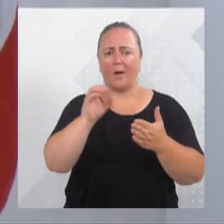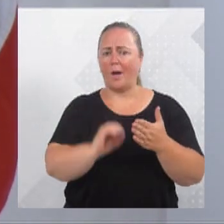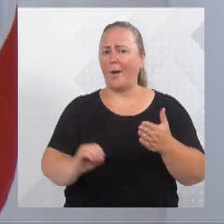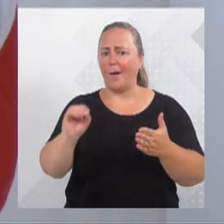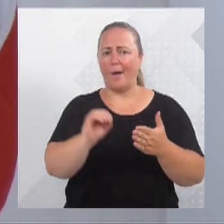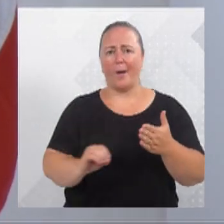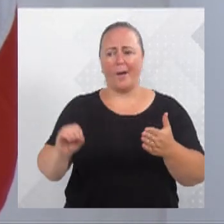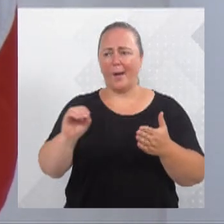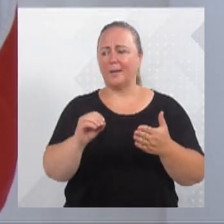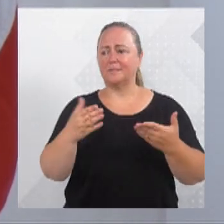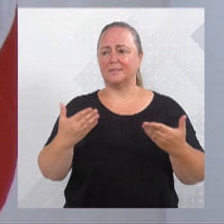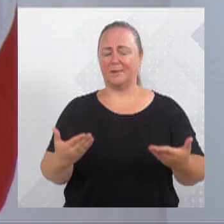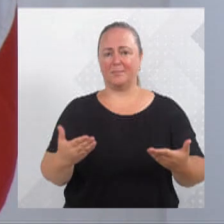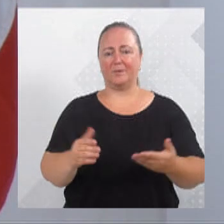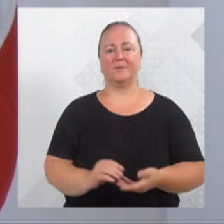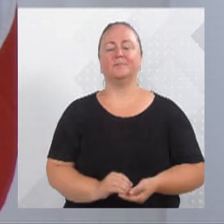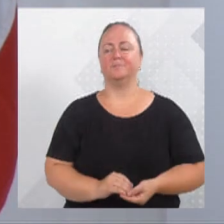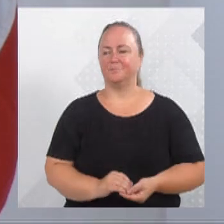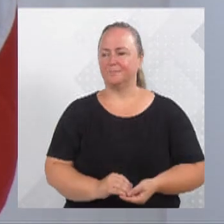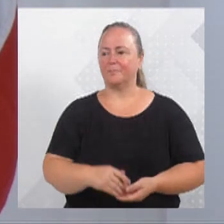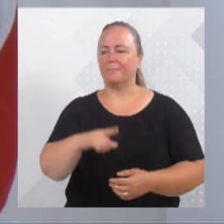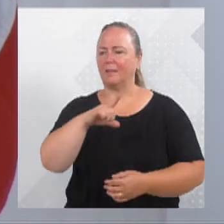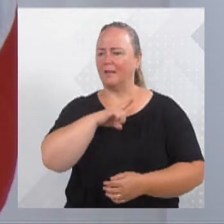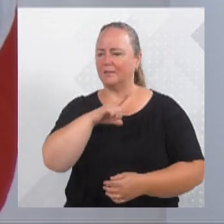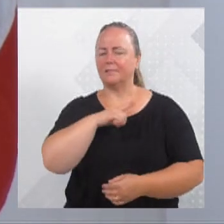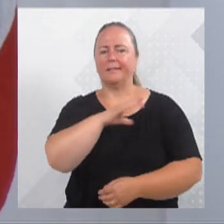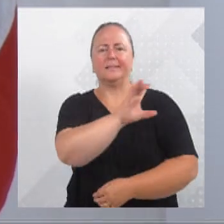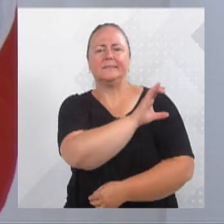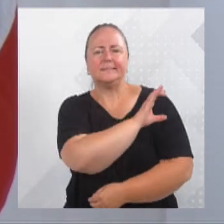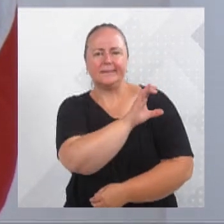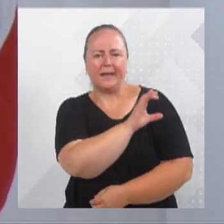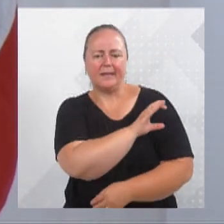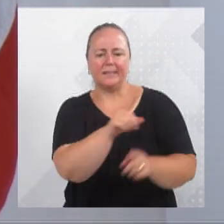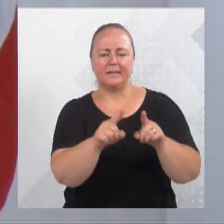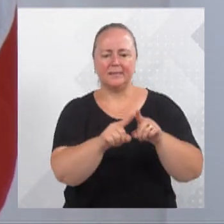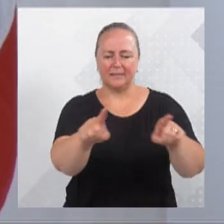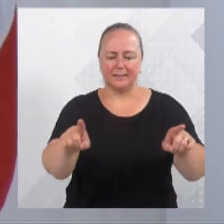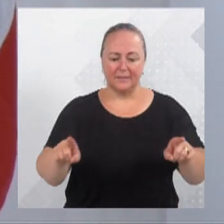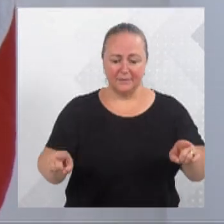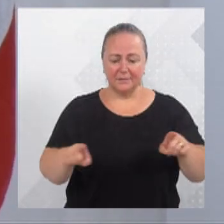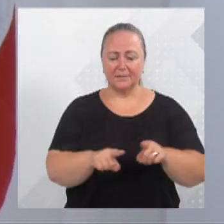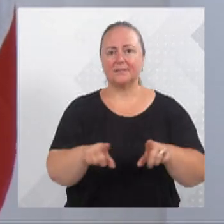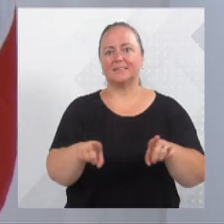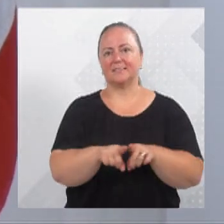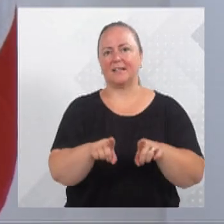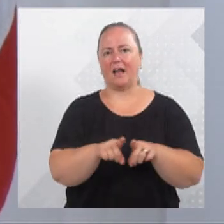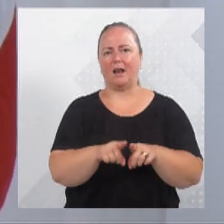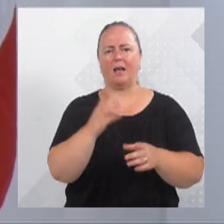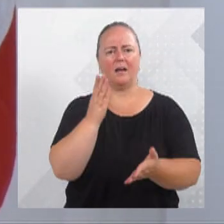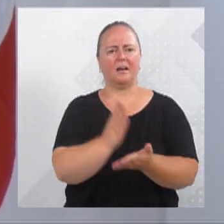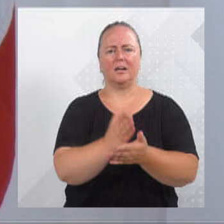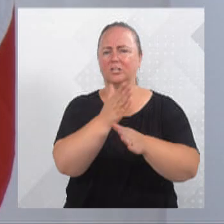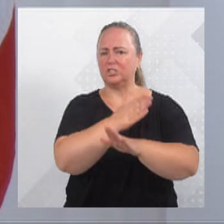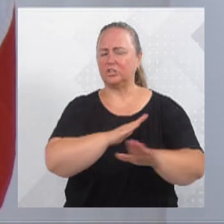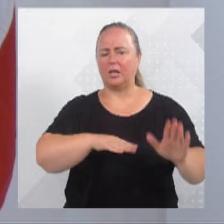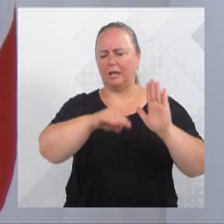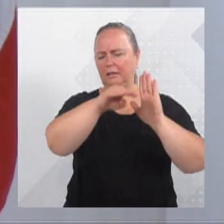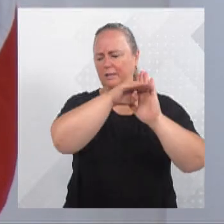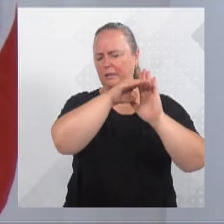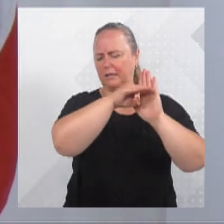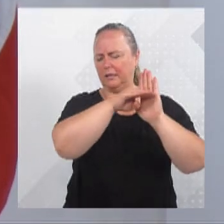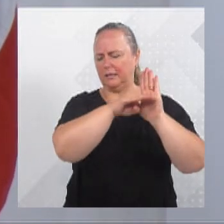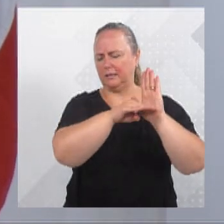processo. Nas unidades de CI, cada sala vai ganhar material escolar. Acabando com a listinha de compra dos pais, isso é